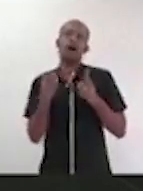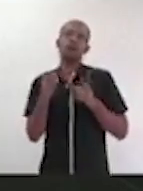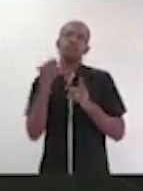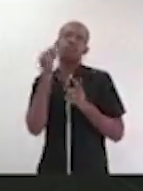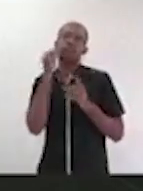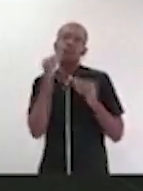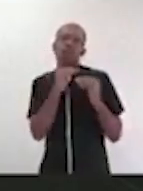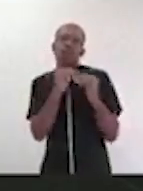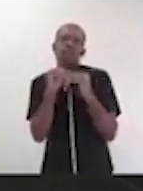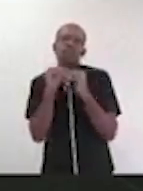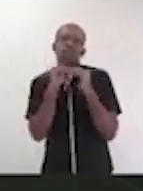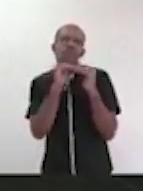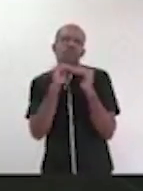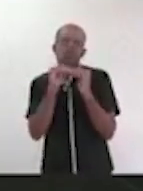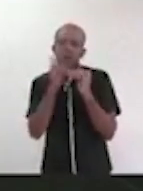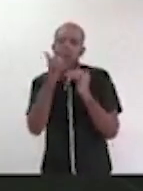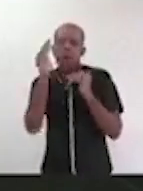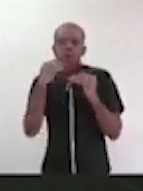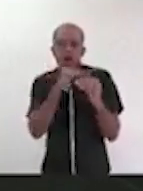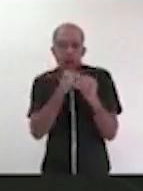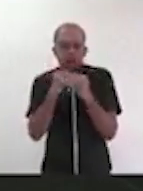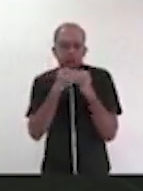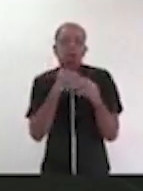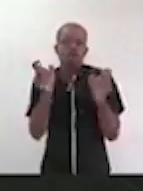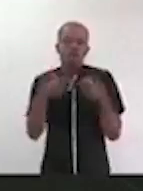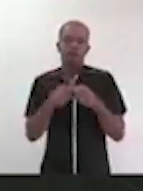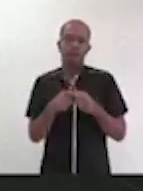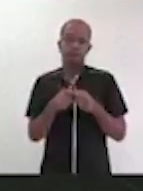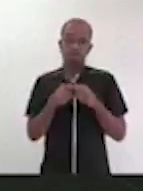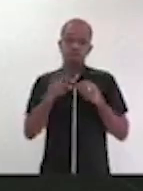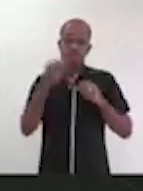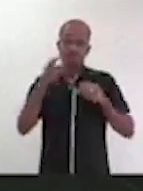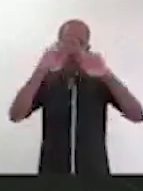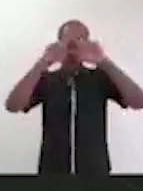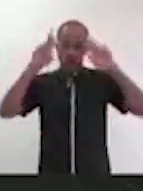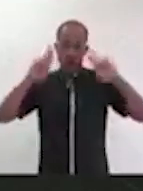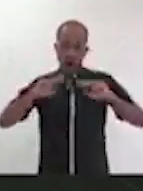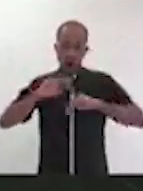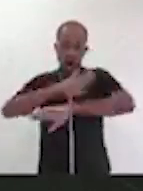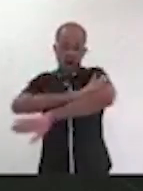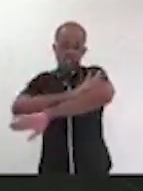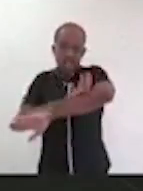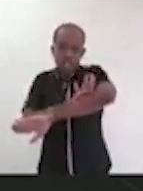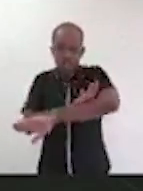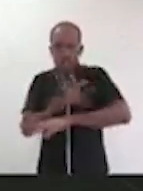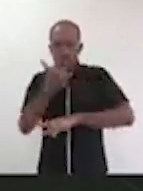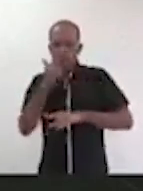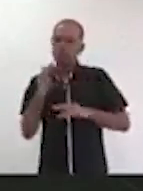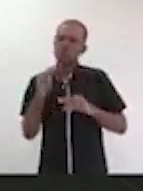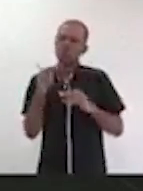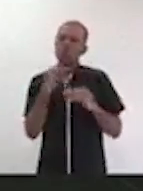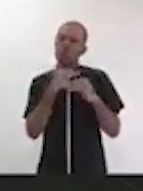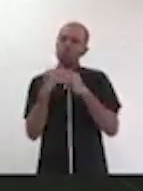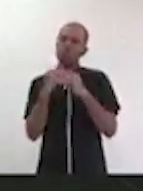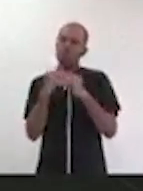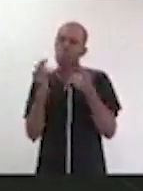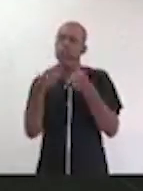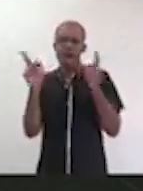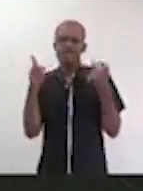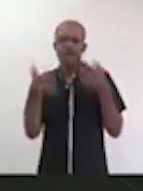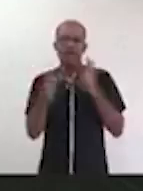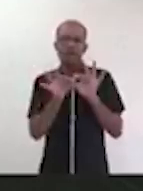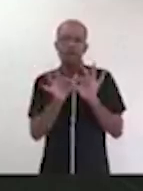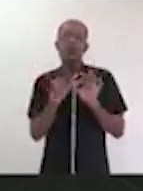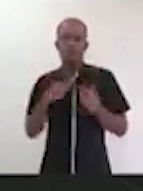o consenso sempre é possível. Quando a gente fala sobre racismo, por exemplo, não há consenso. Mas eu poderia criar pontes, eu poderia me